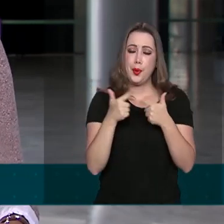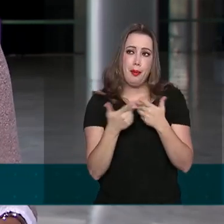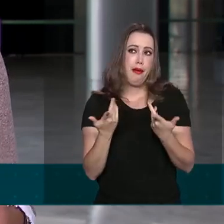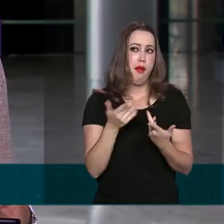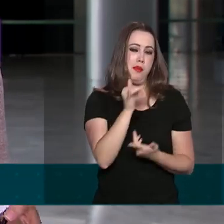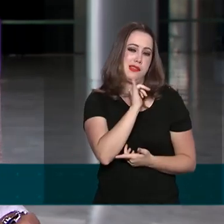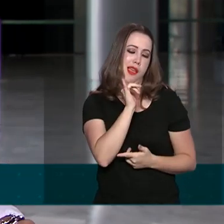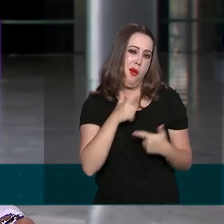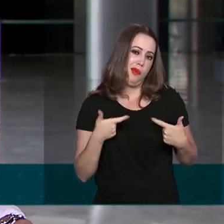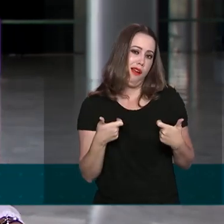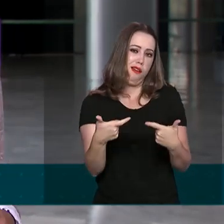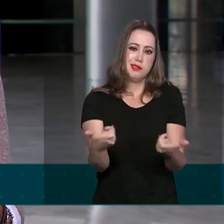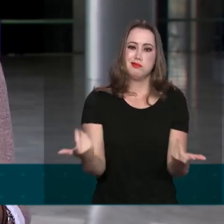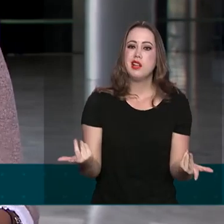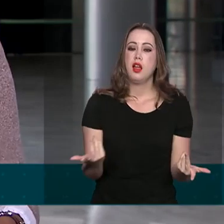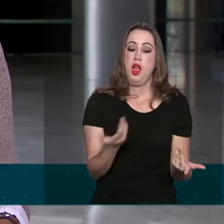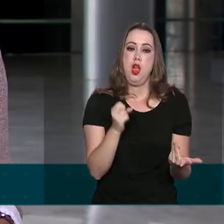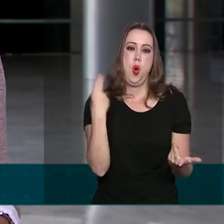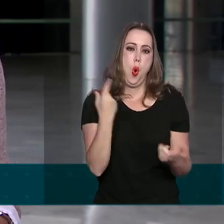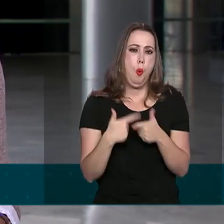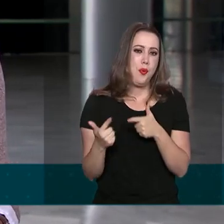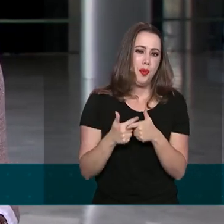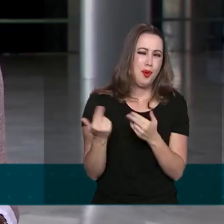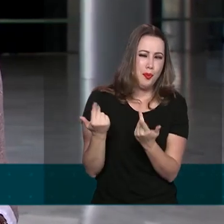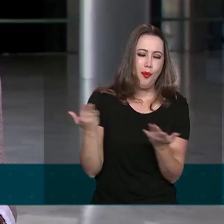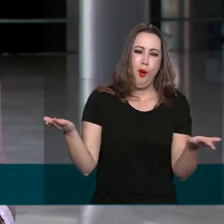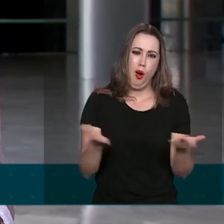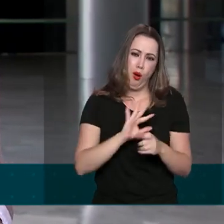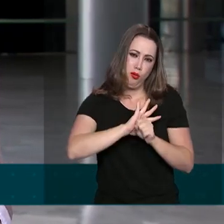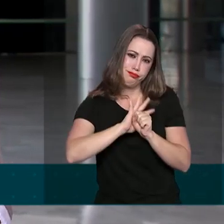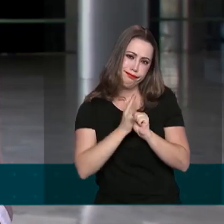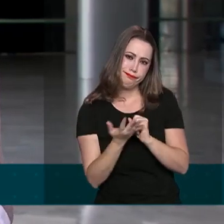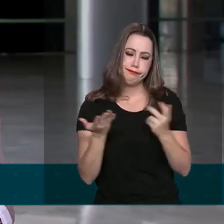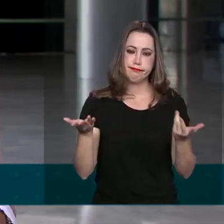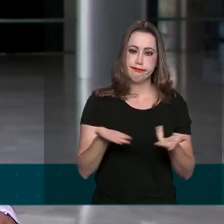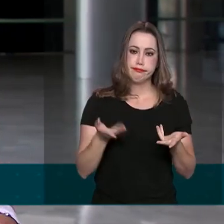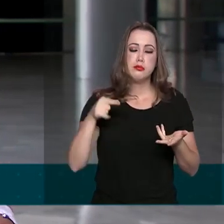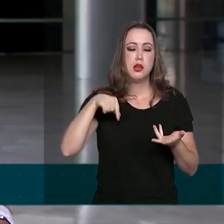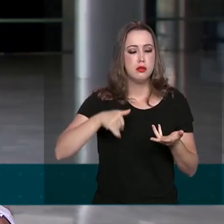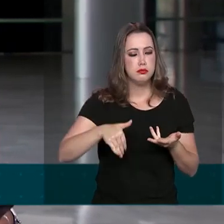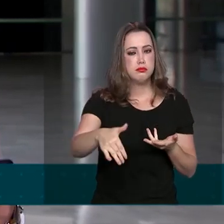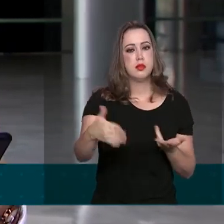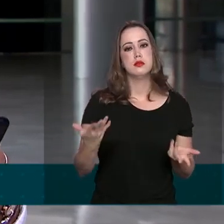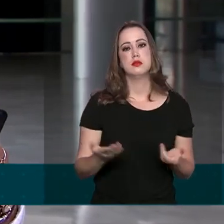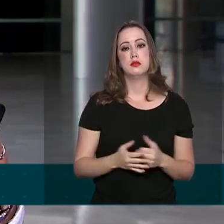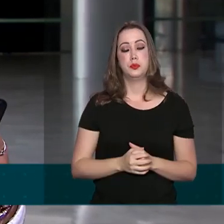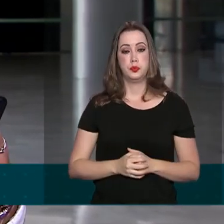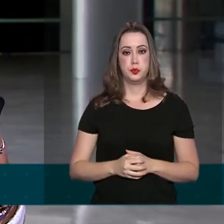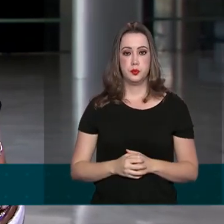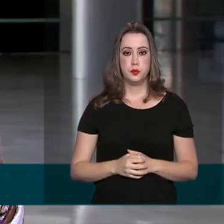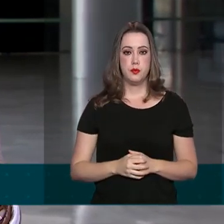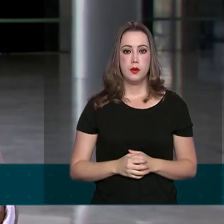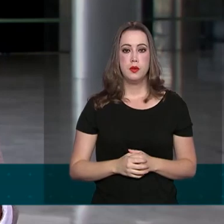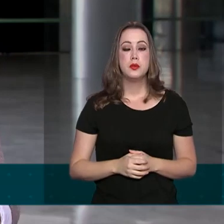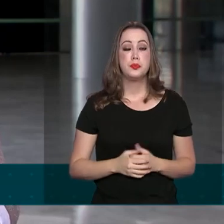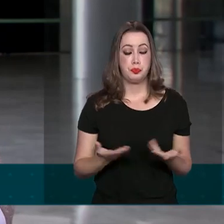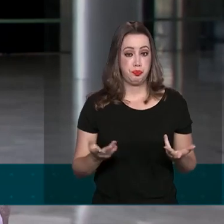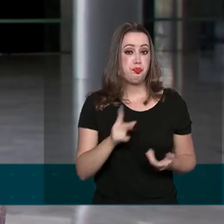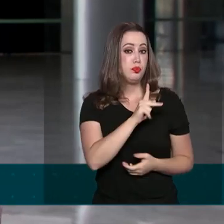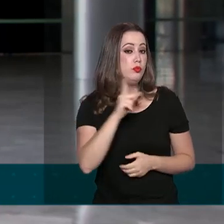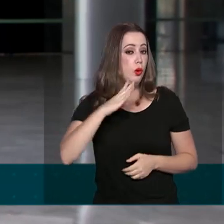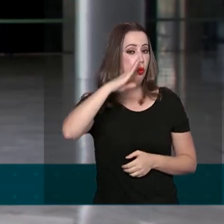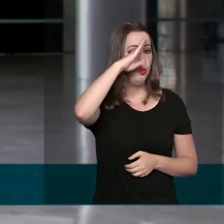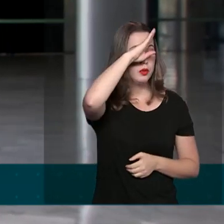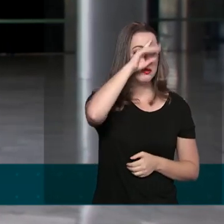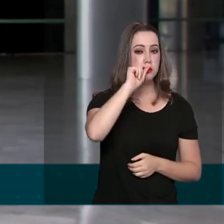guerra, uma calamidade pública ou em situações como a que a gente vive hoje por conta da pandemia do coronavírus. O presidente